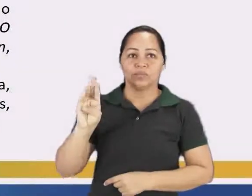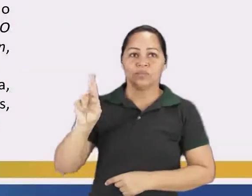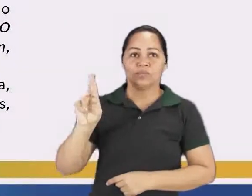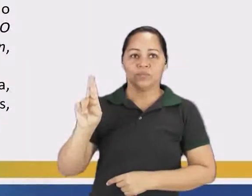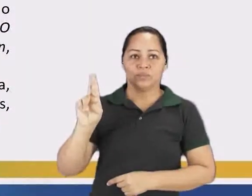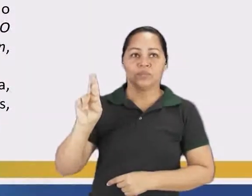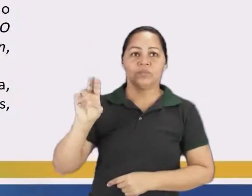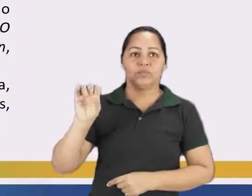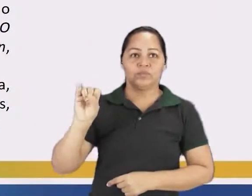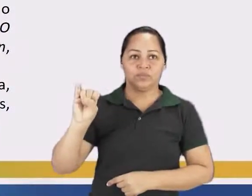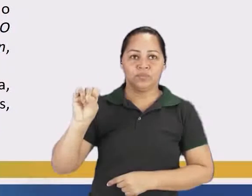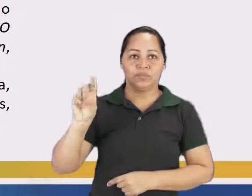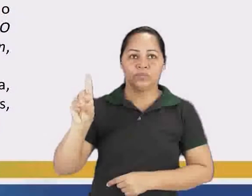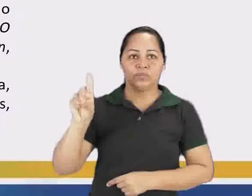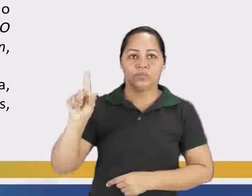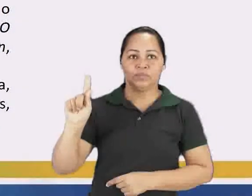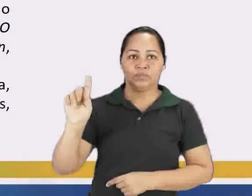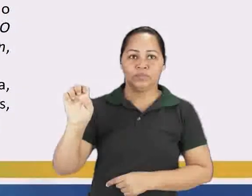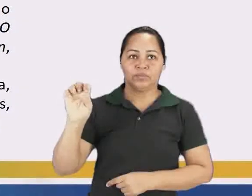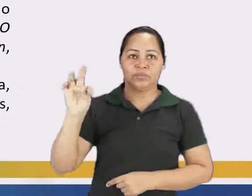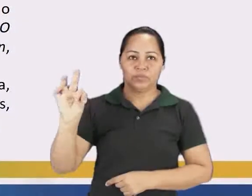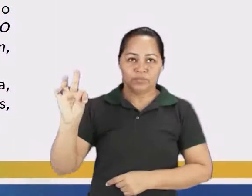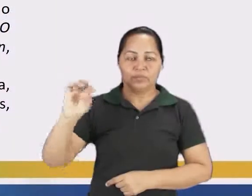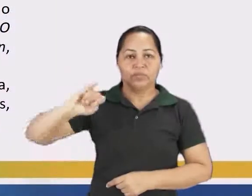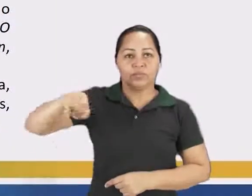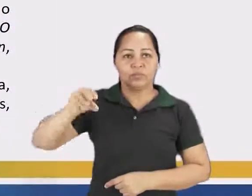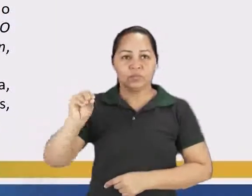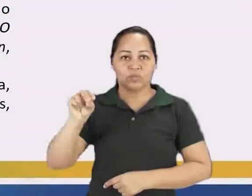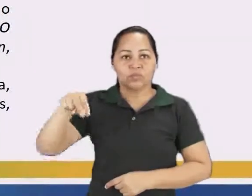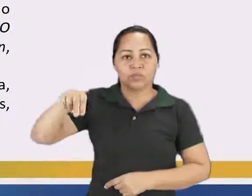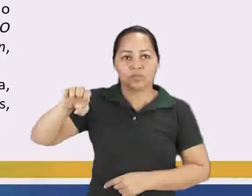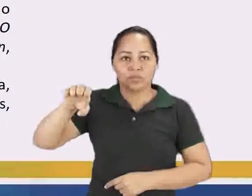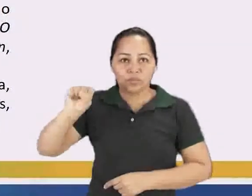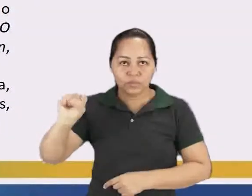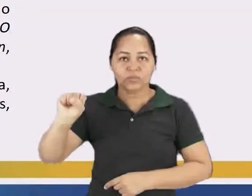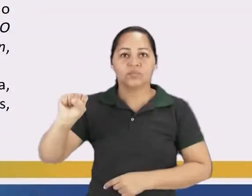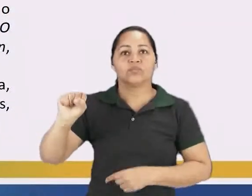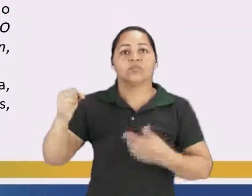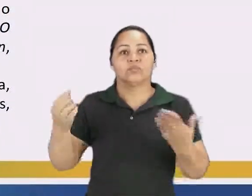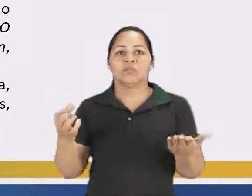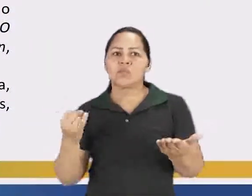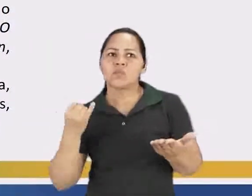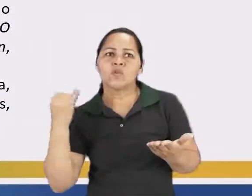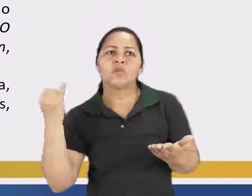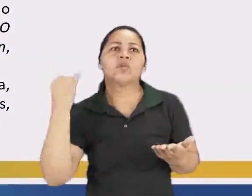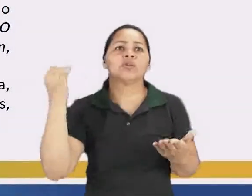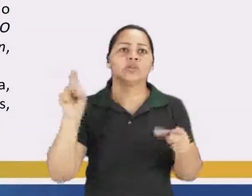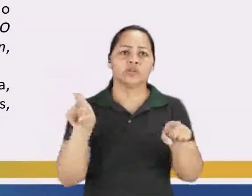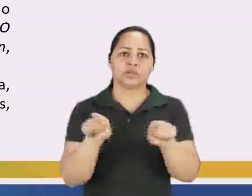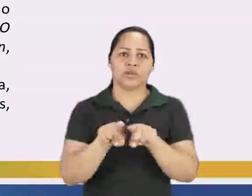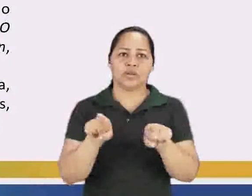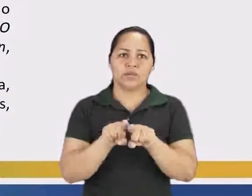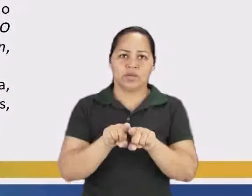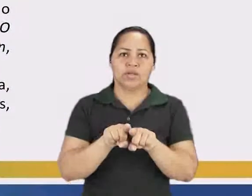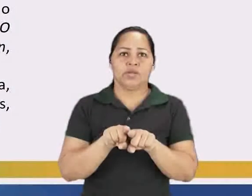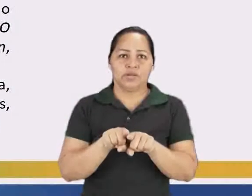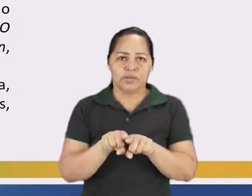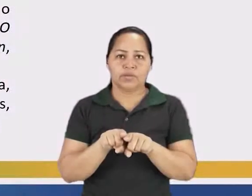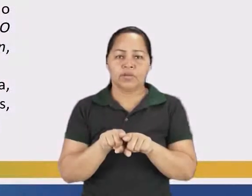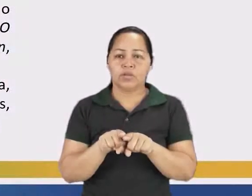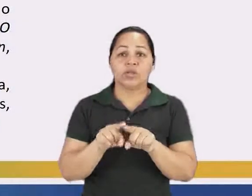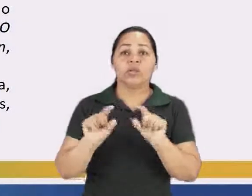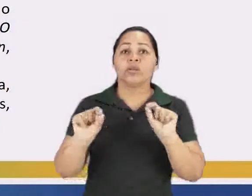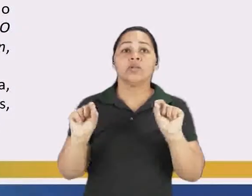perdão, cinematográfica muito inspiradora, que teve a influência de um livro muito conhecido, tá? E